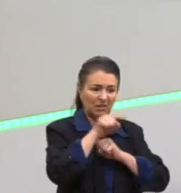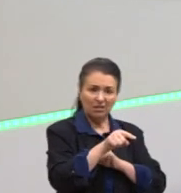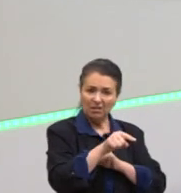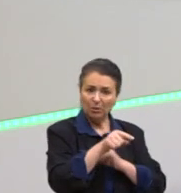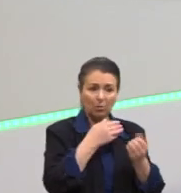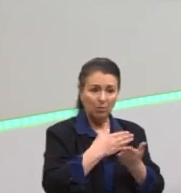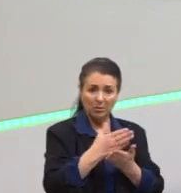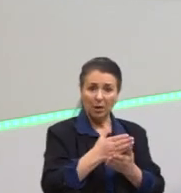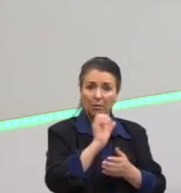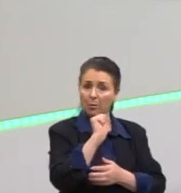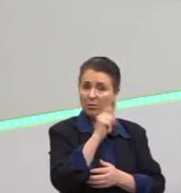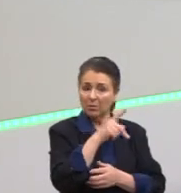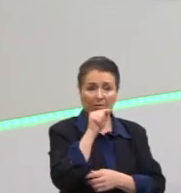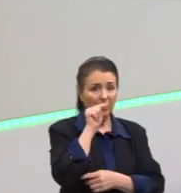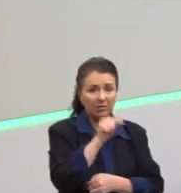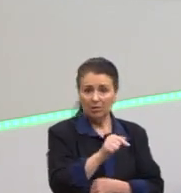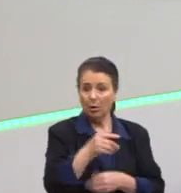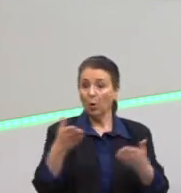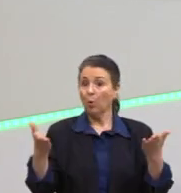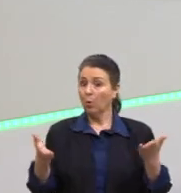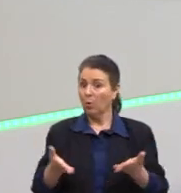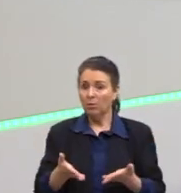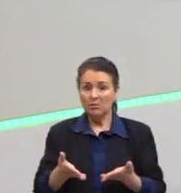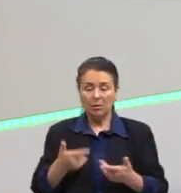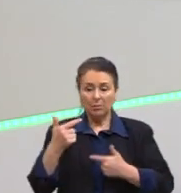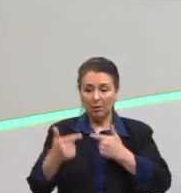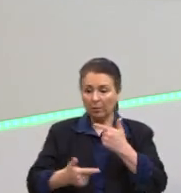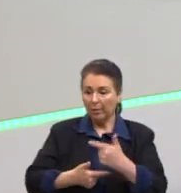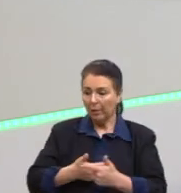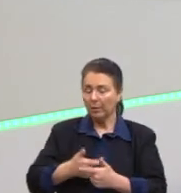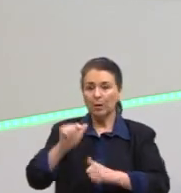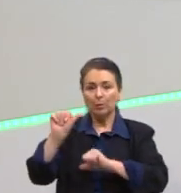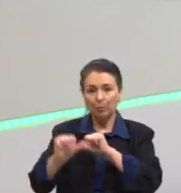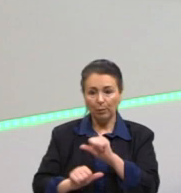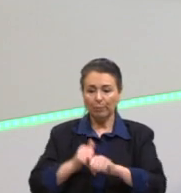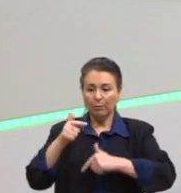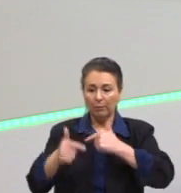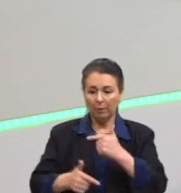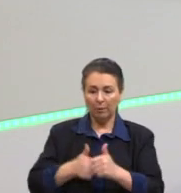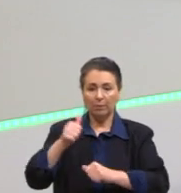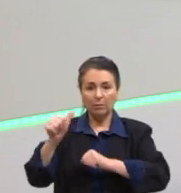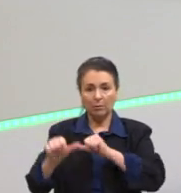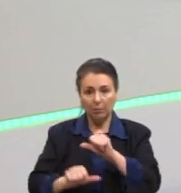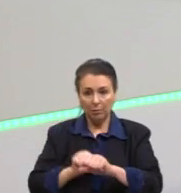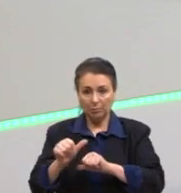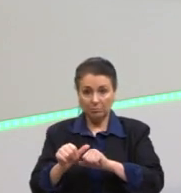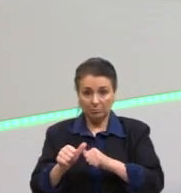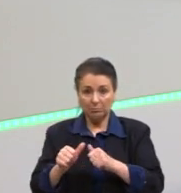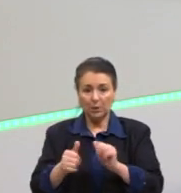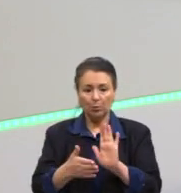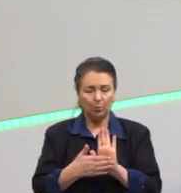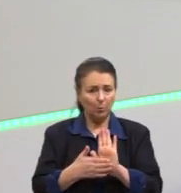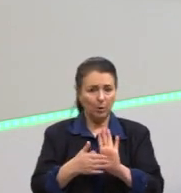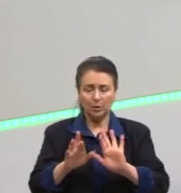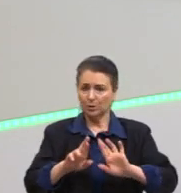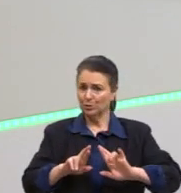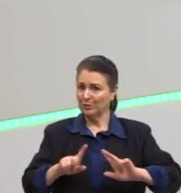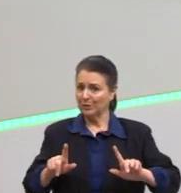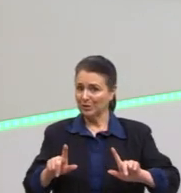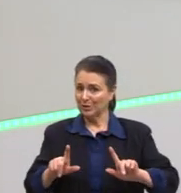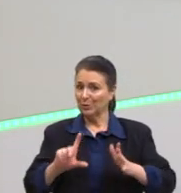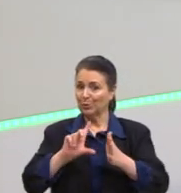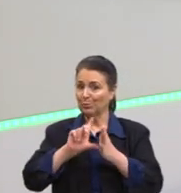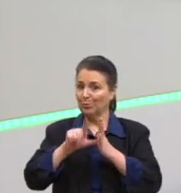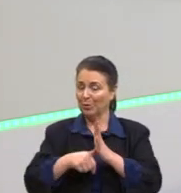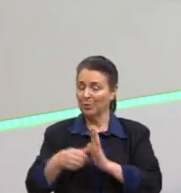trabalhos são muito incertos. Em qualquer momento, nós precisamos estar mudando de trabalho. São propostas que a pós-modernidade